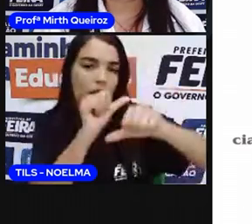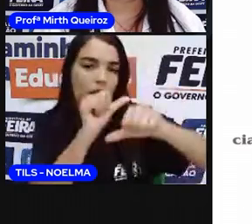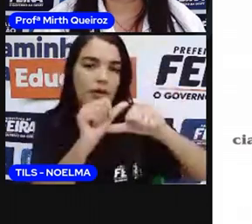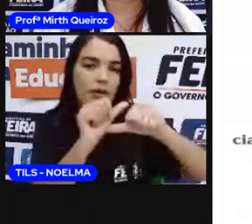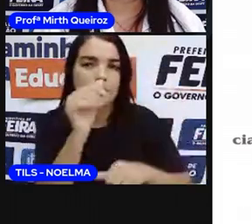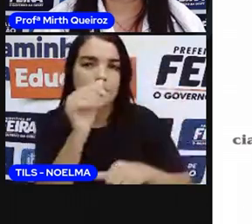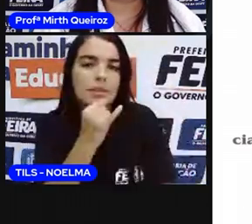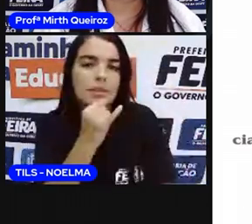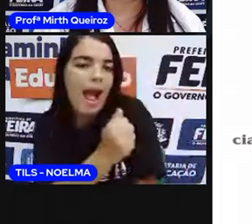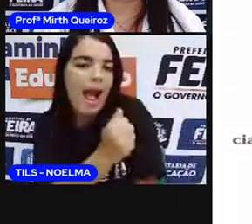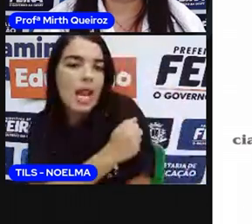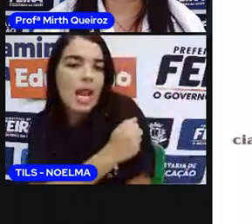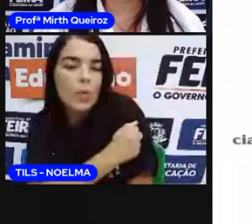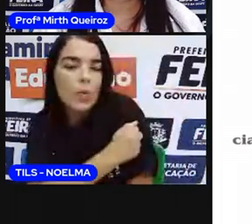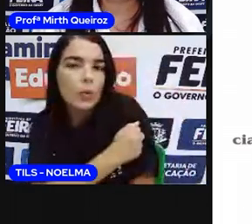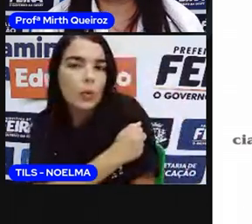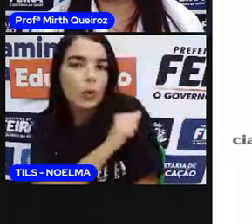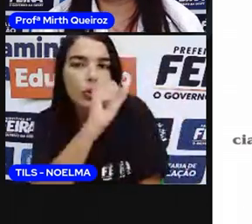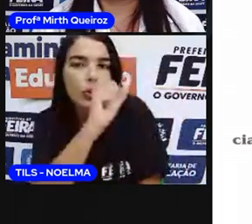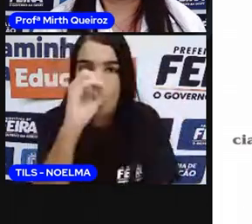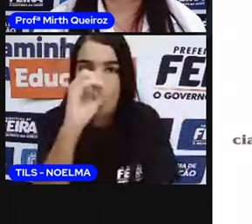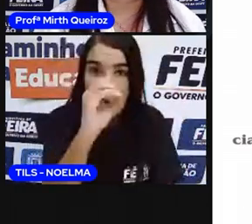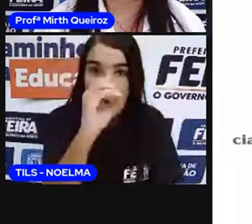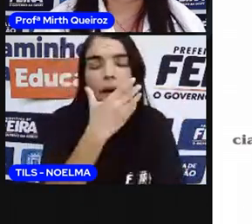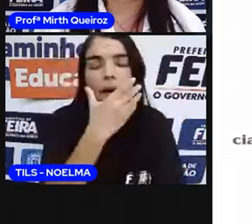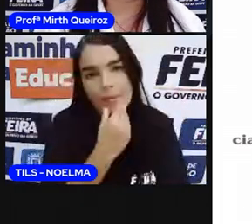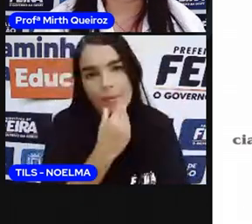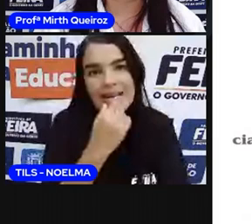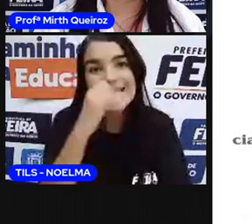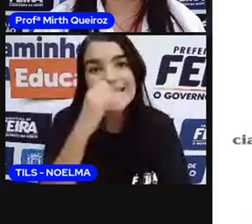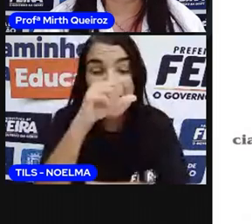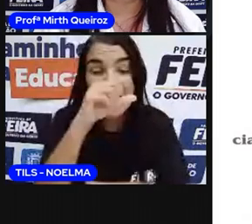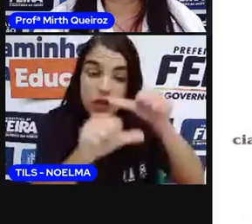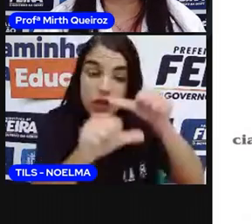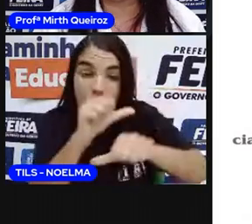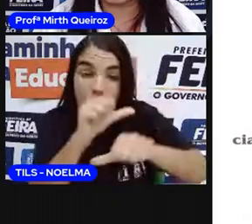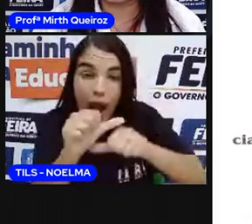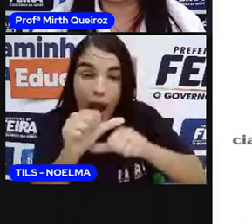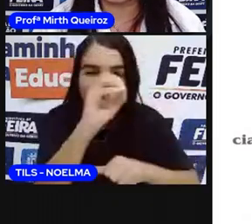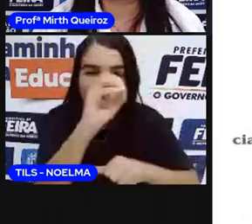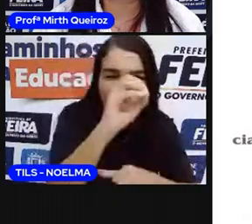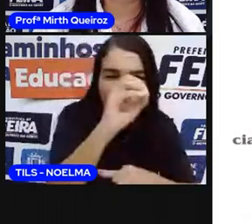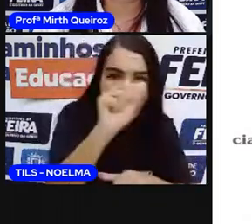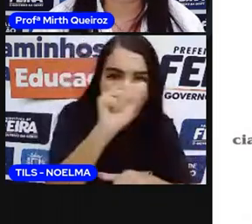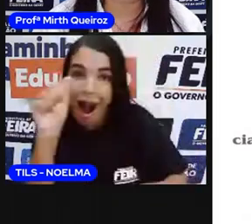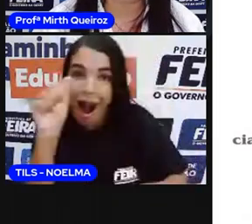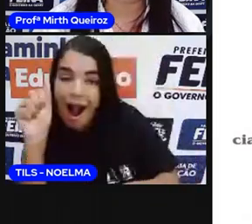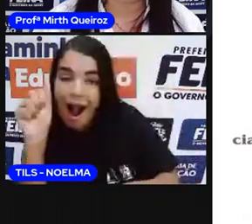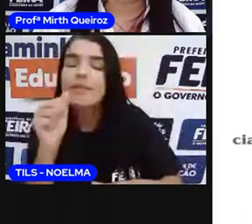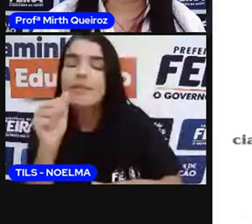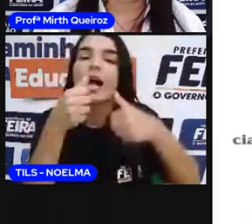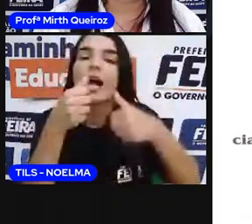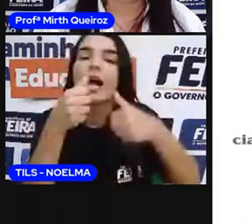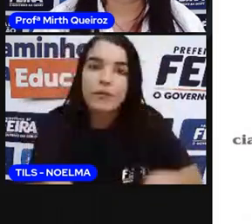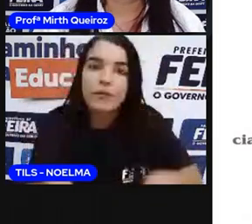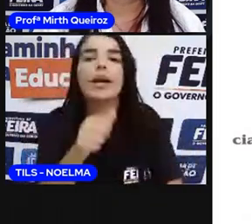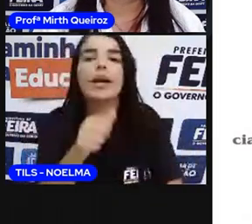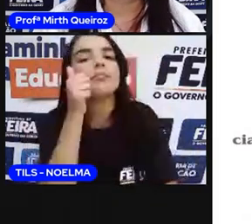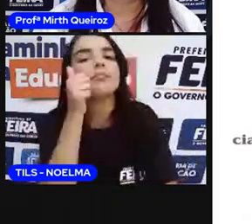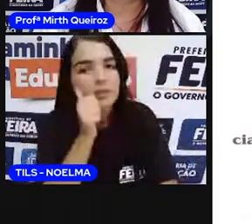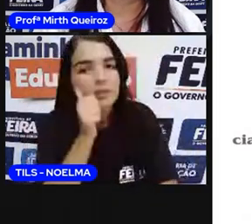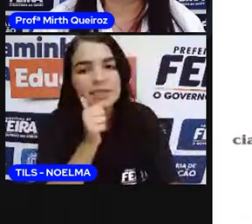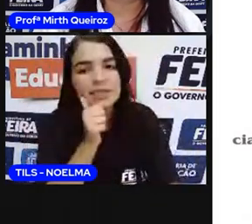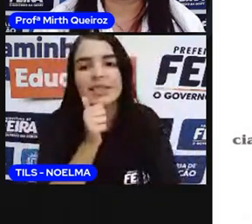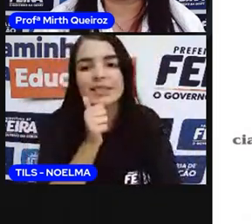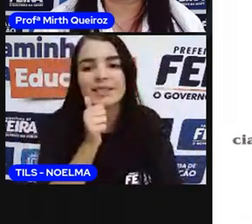Você troca o o por a, fica alunar. É feminino. Então, desinência do gênero, né? Quando você troca essa última